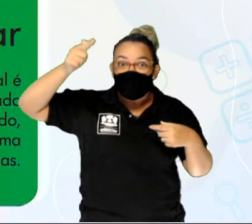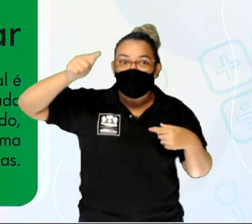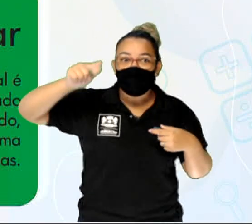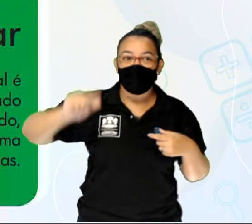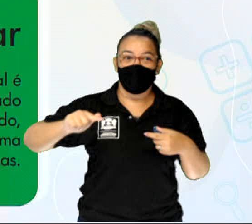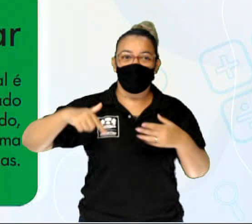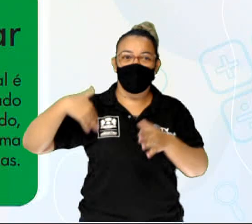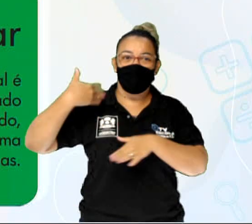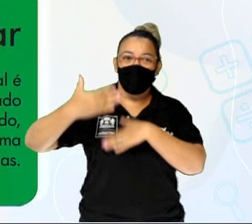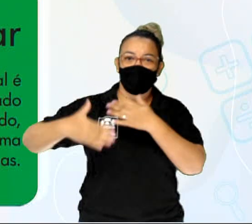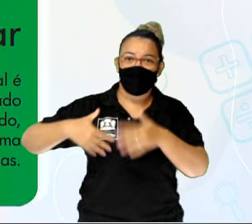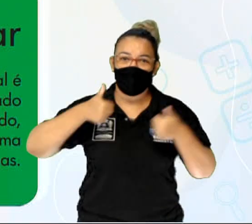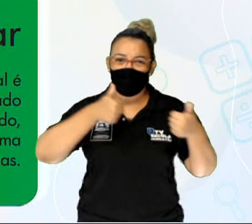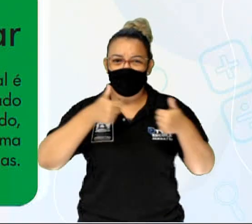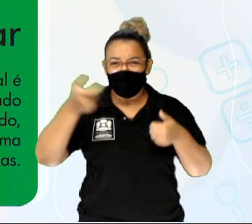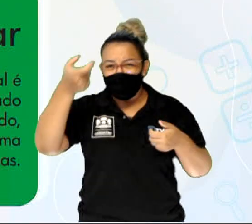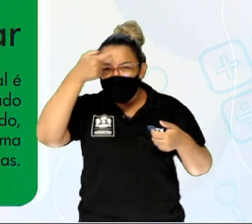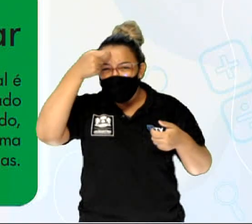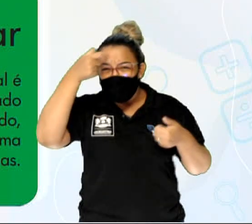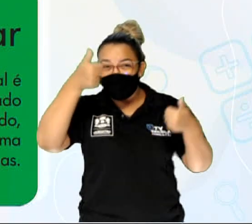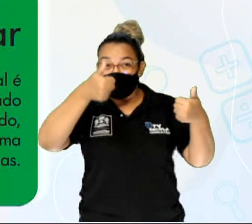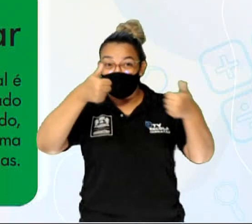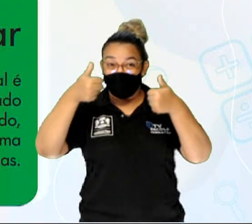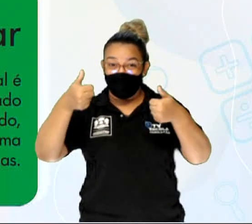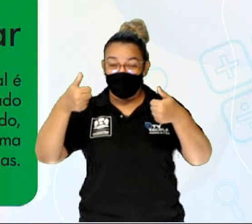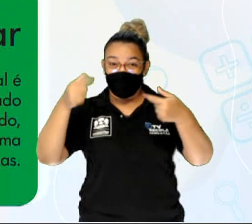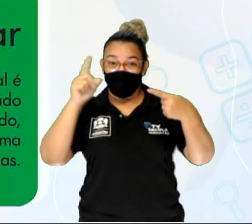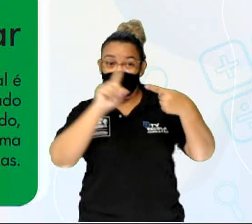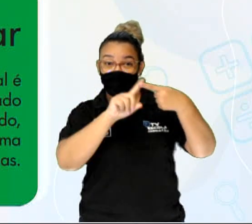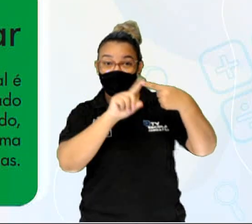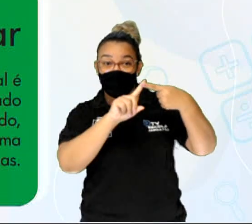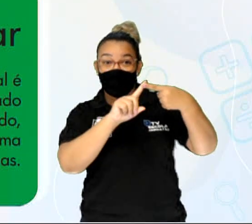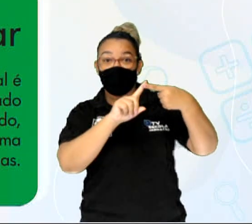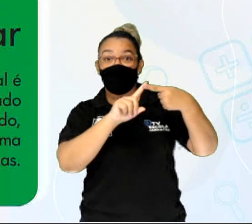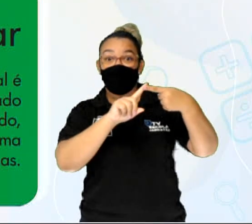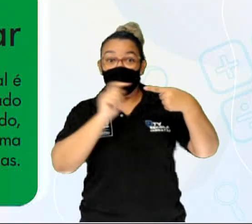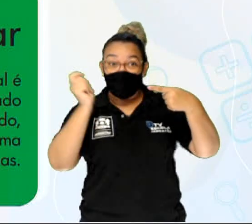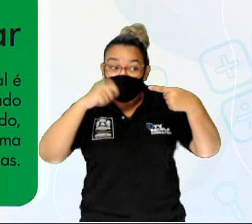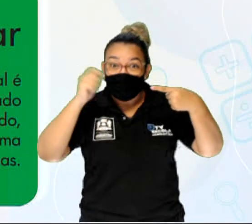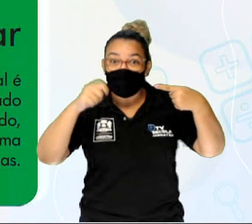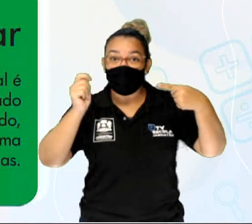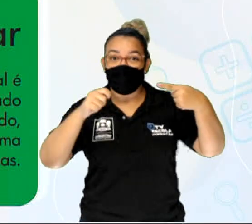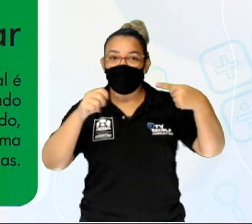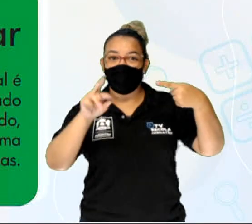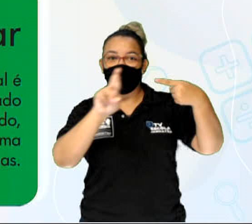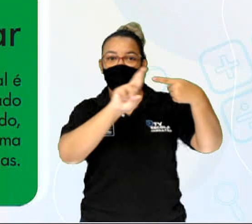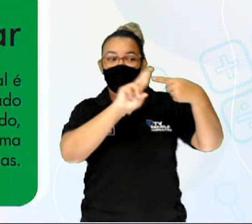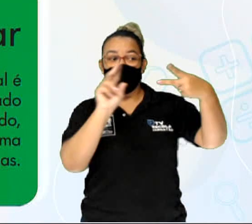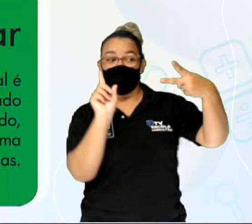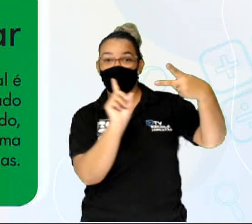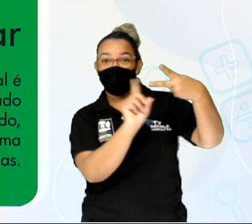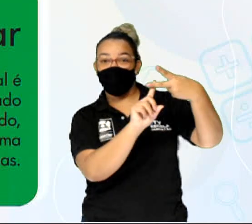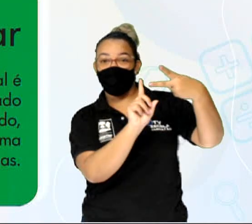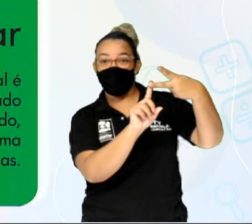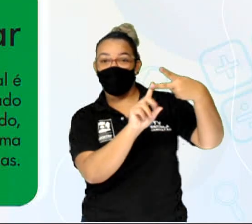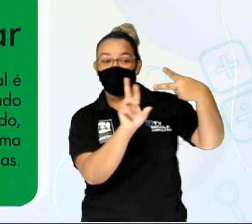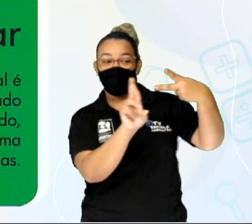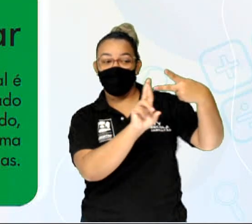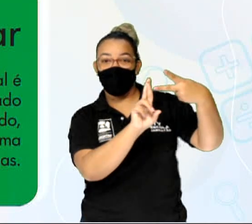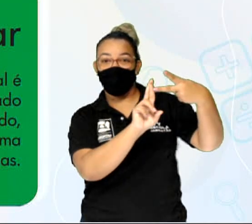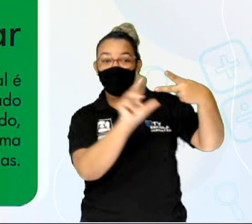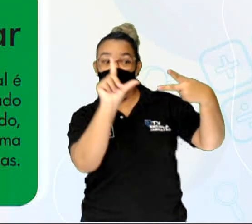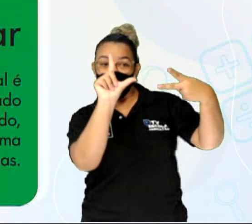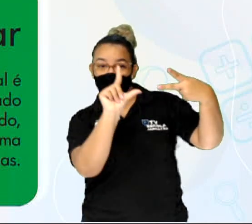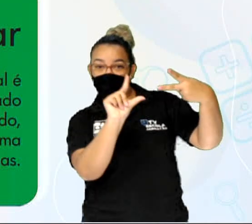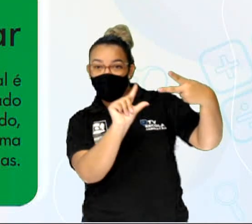vez mais consciente. Quando pensamos, temos as informações, nós podemos, assim, nos